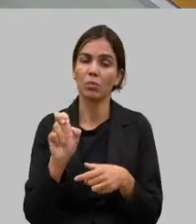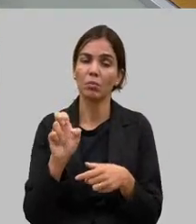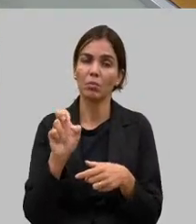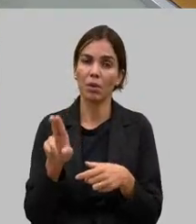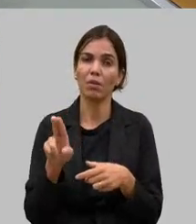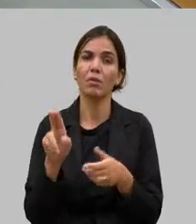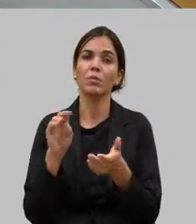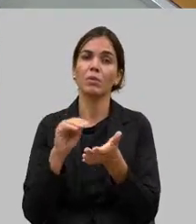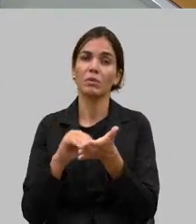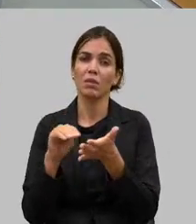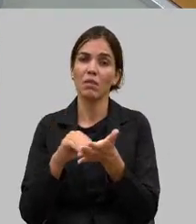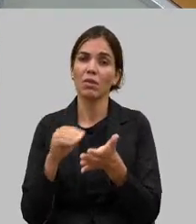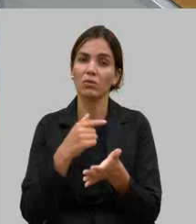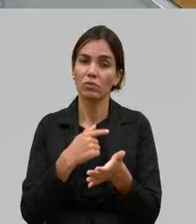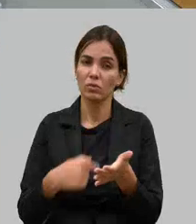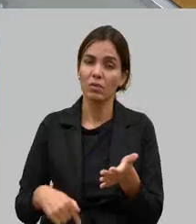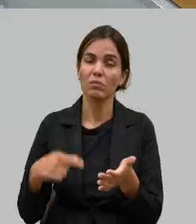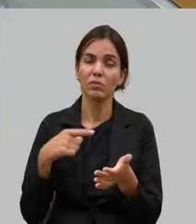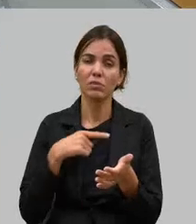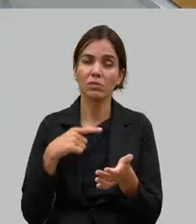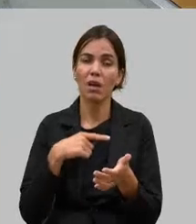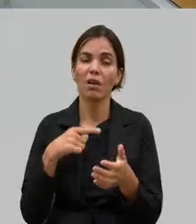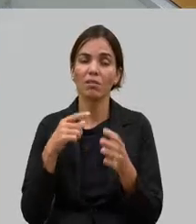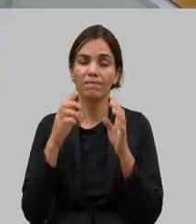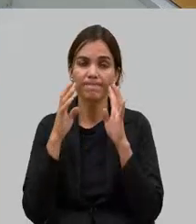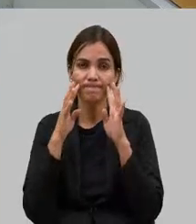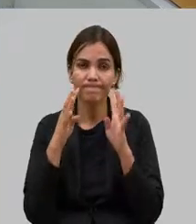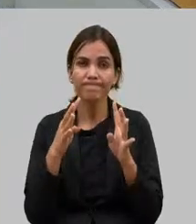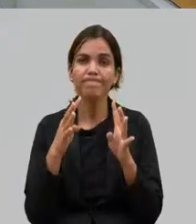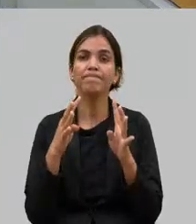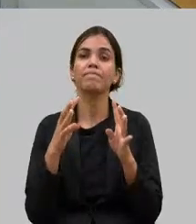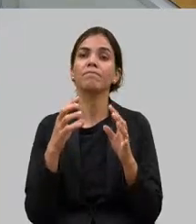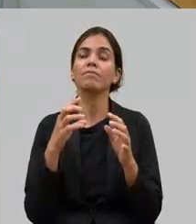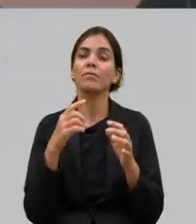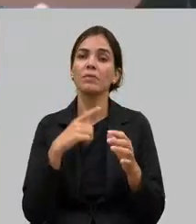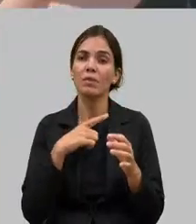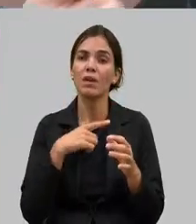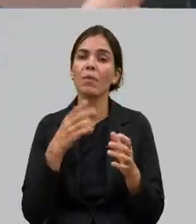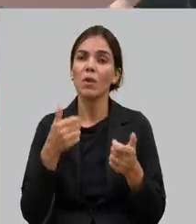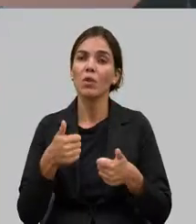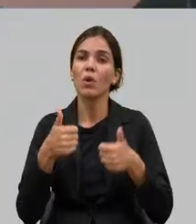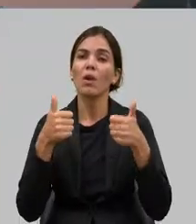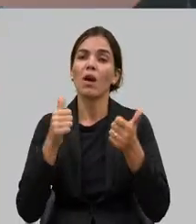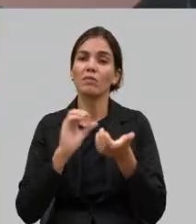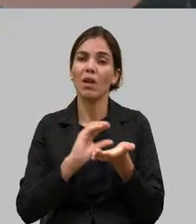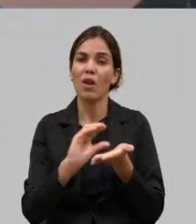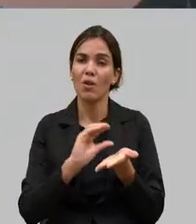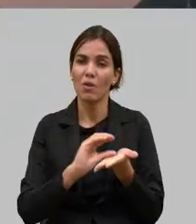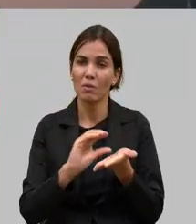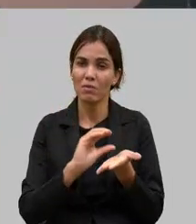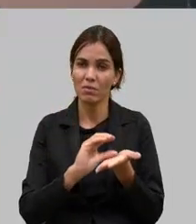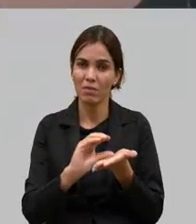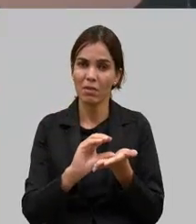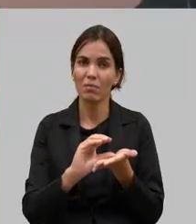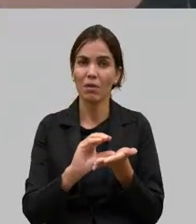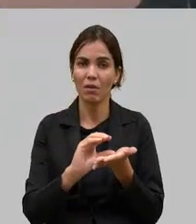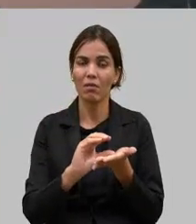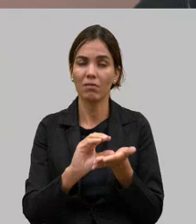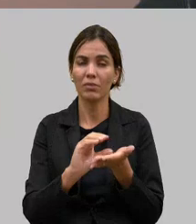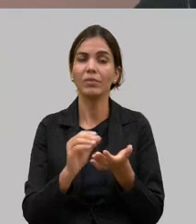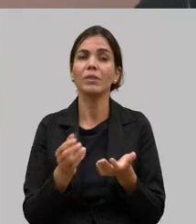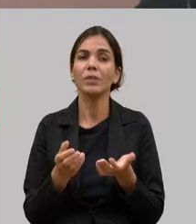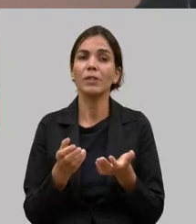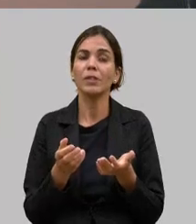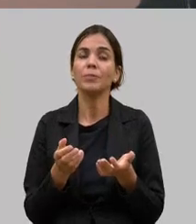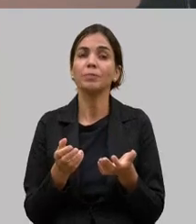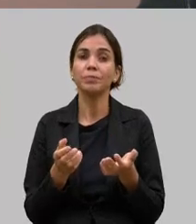Gustavo Lá tem sensibilidade para isso tem melhorado o nosso orçamento de acordo com a capacidade do caixa do governo e